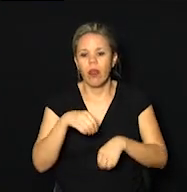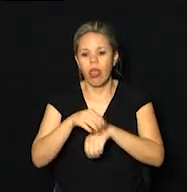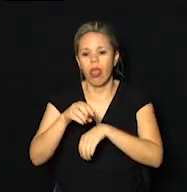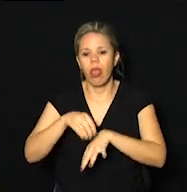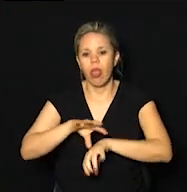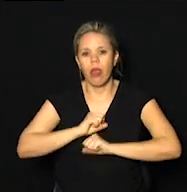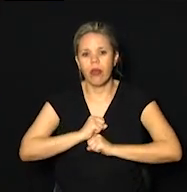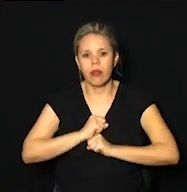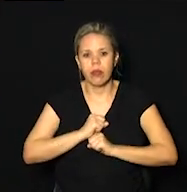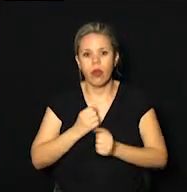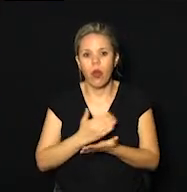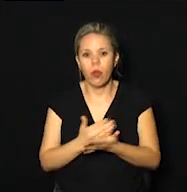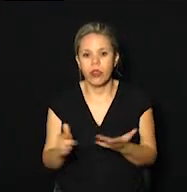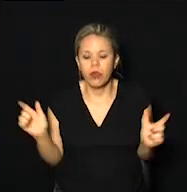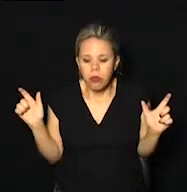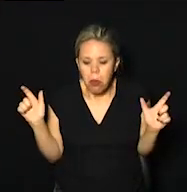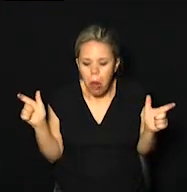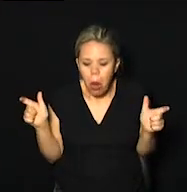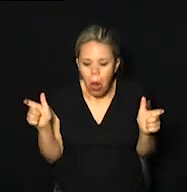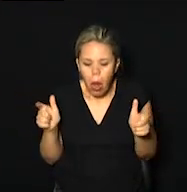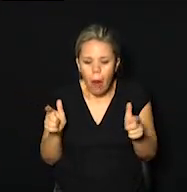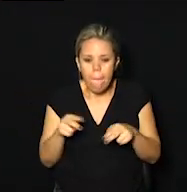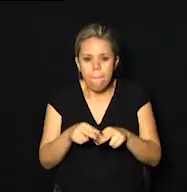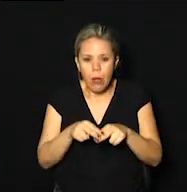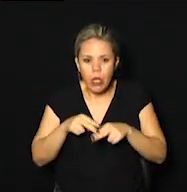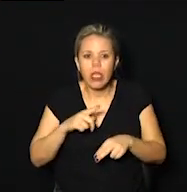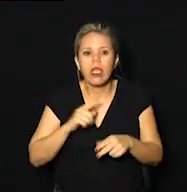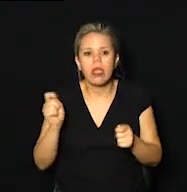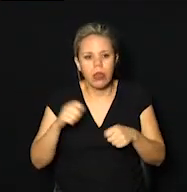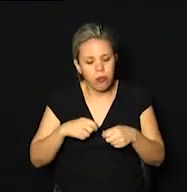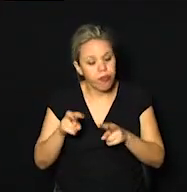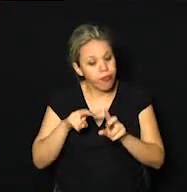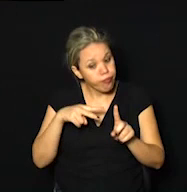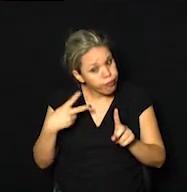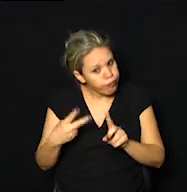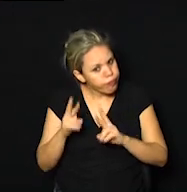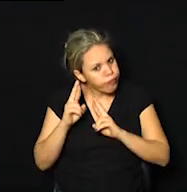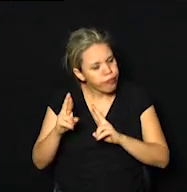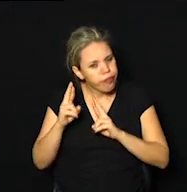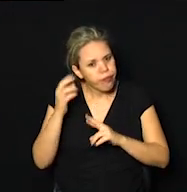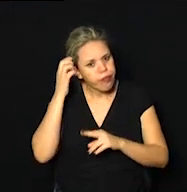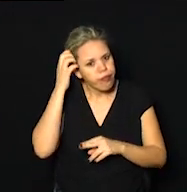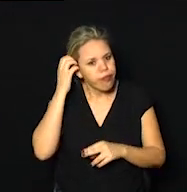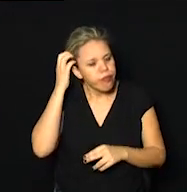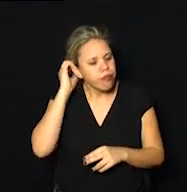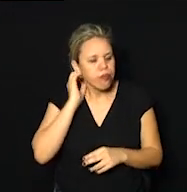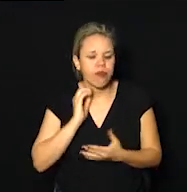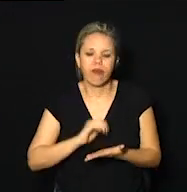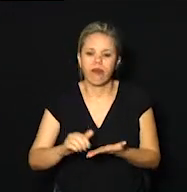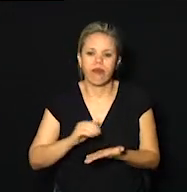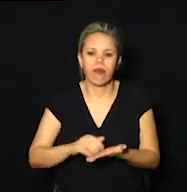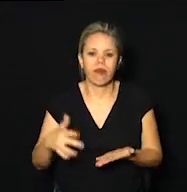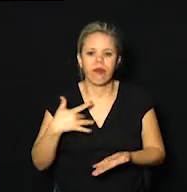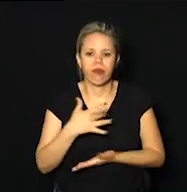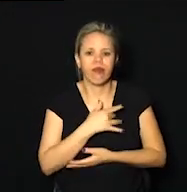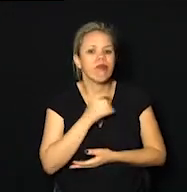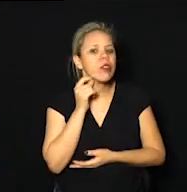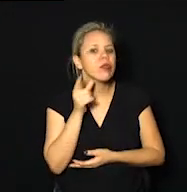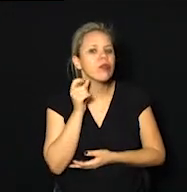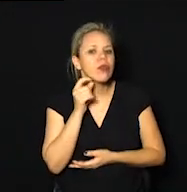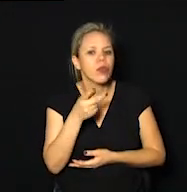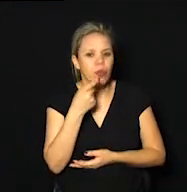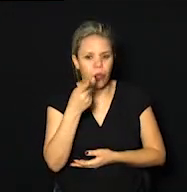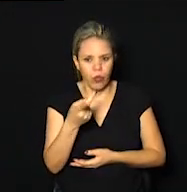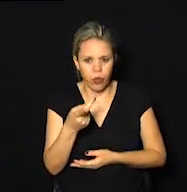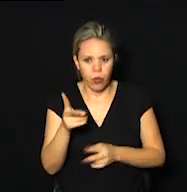começou a cair. Então, por isso, existe essa expectativa. O secretário de Saúde, Carmen de Souza, falou um